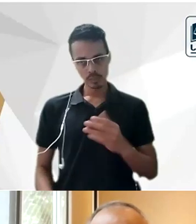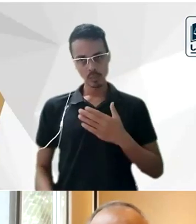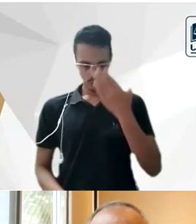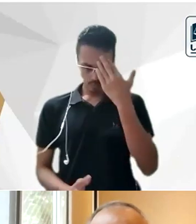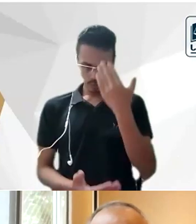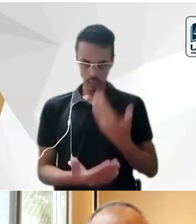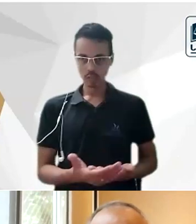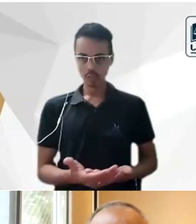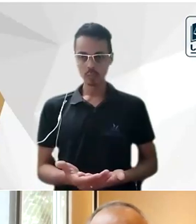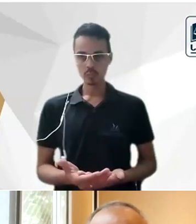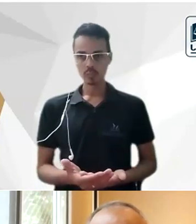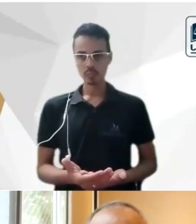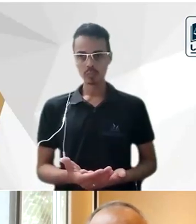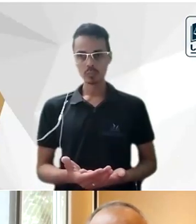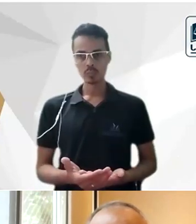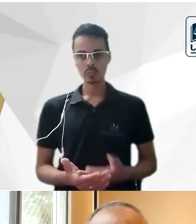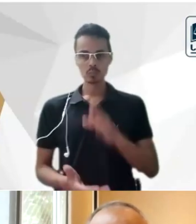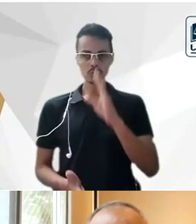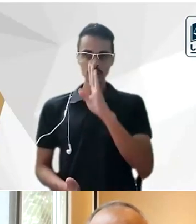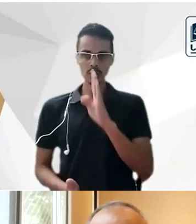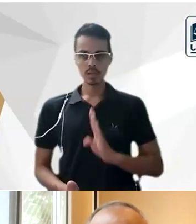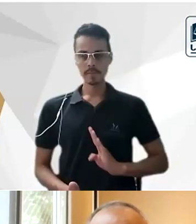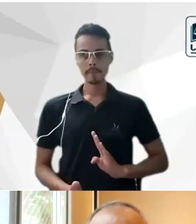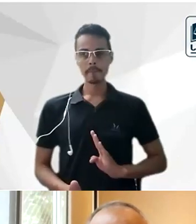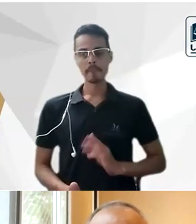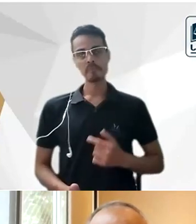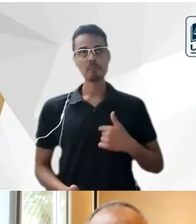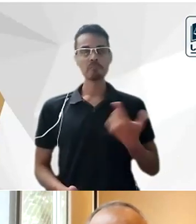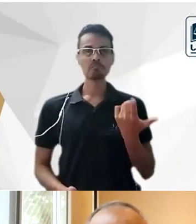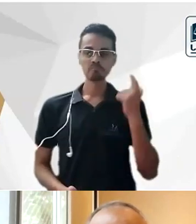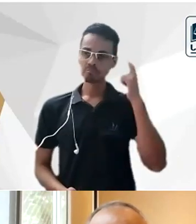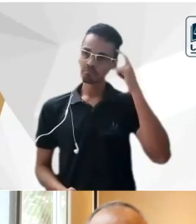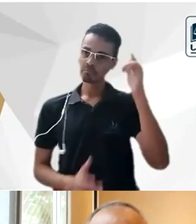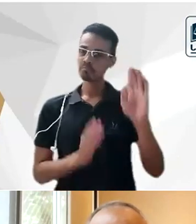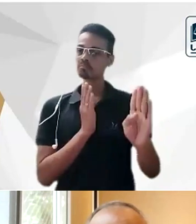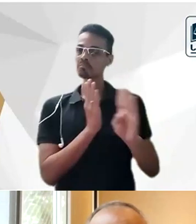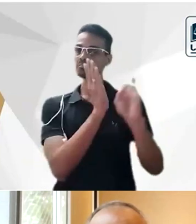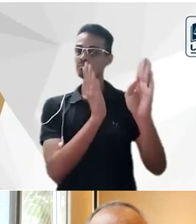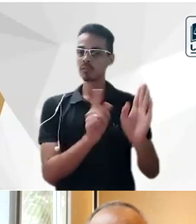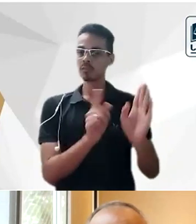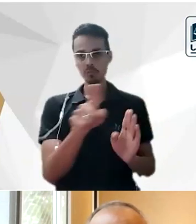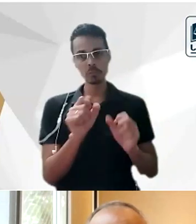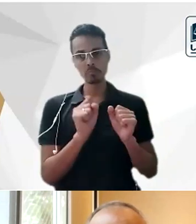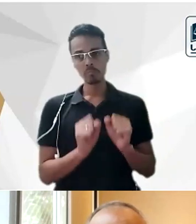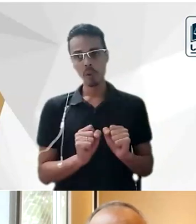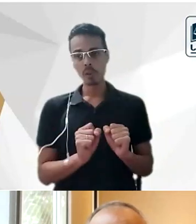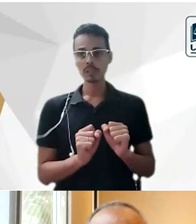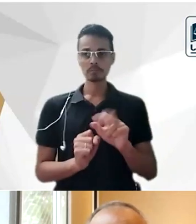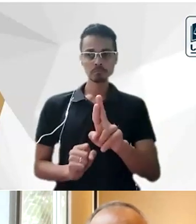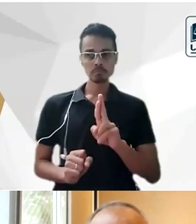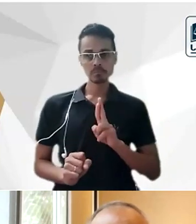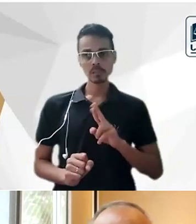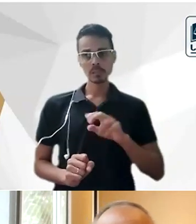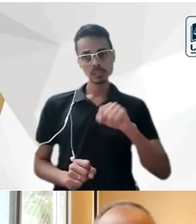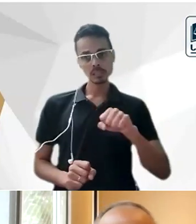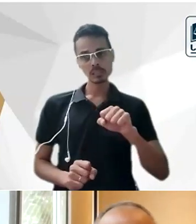partes em várias codificações por exemplo eu chutaria os juristas podem me confirmar ou não eu já ouvi várias vezes que